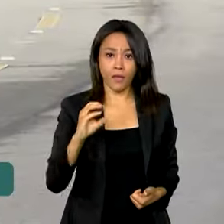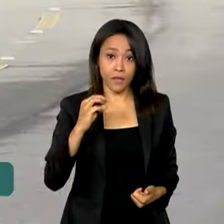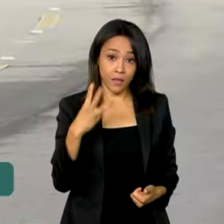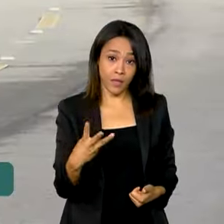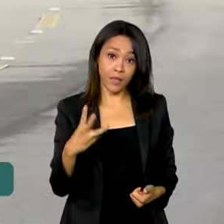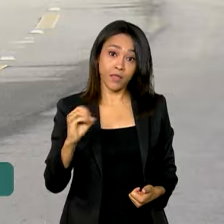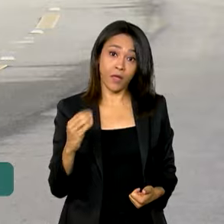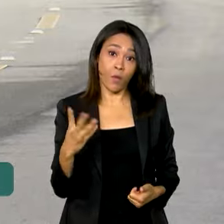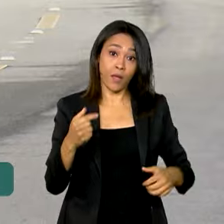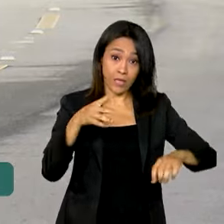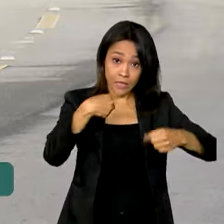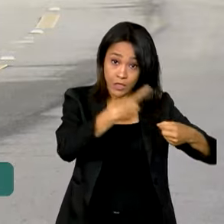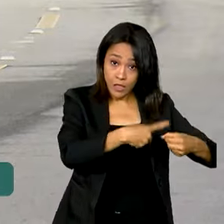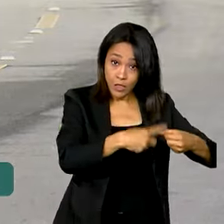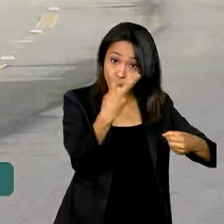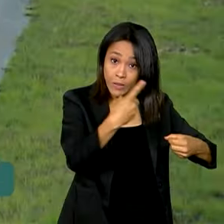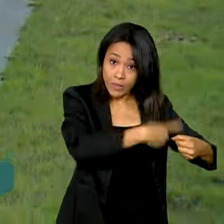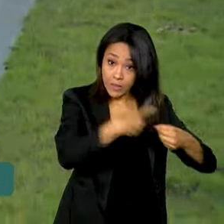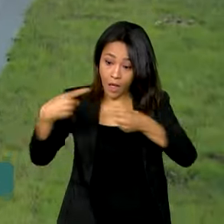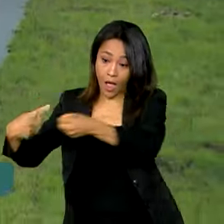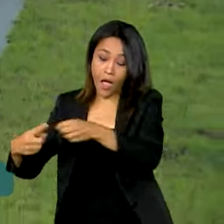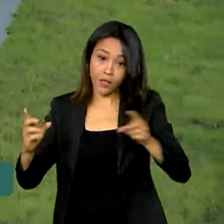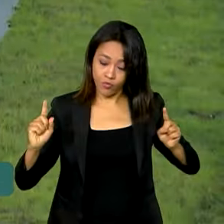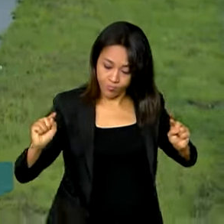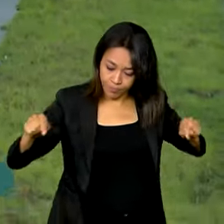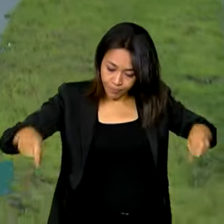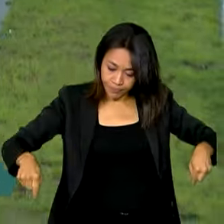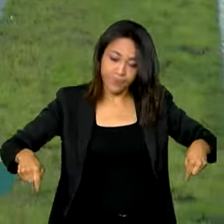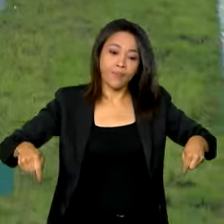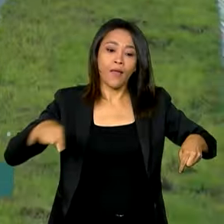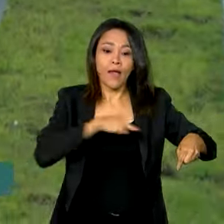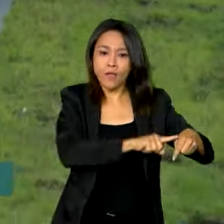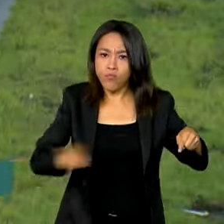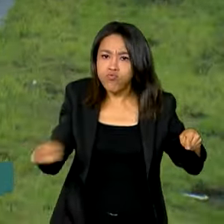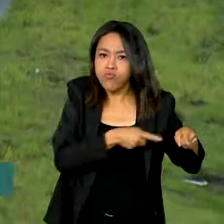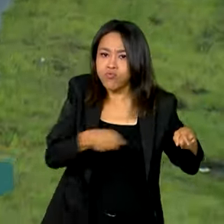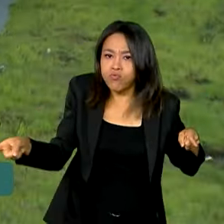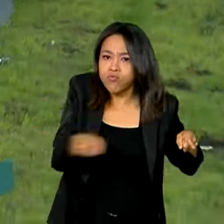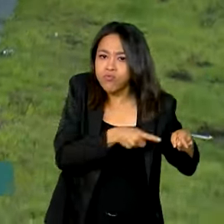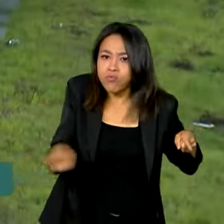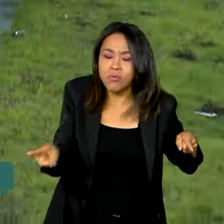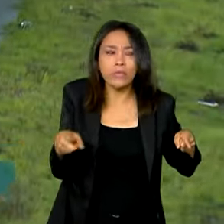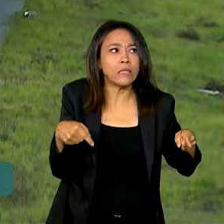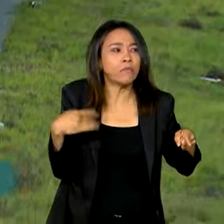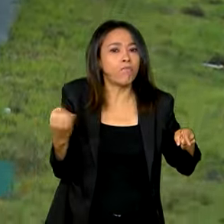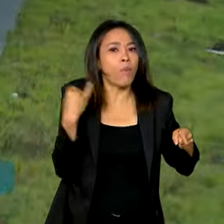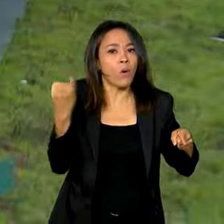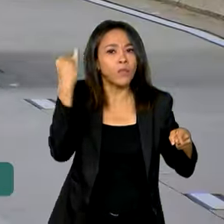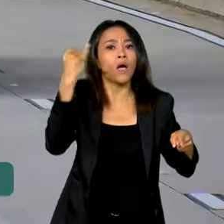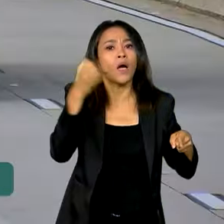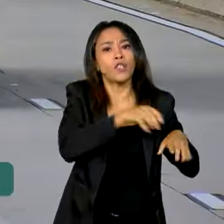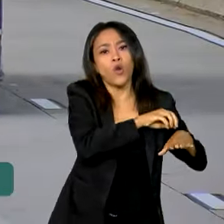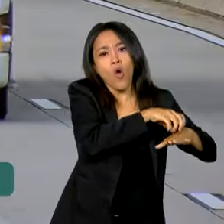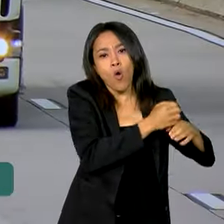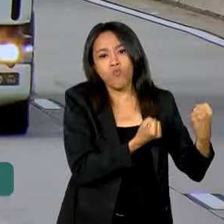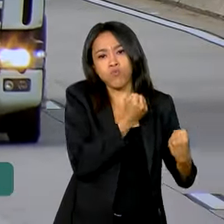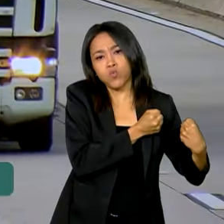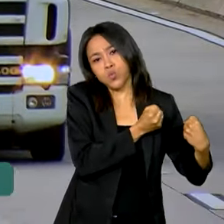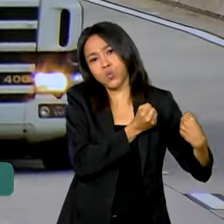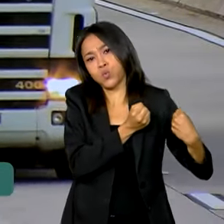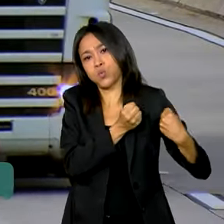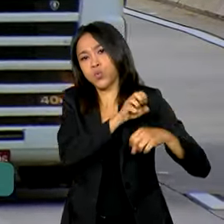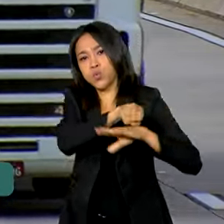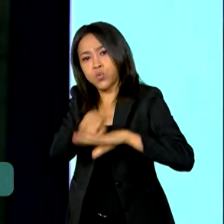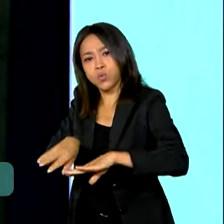Parnamirim e Macaíba. A estrada é uma das vias mais importantes para o escoamento da produção